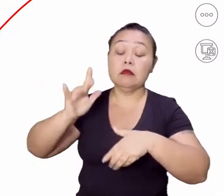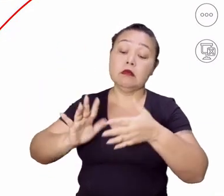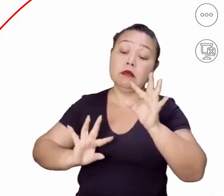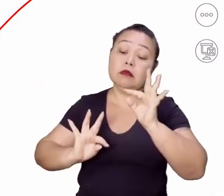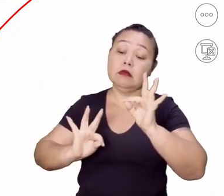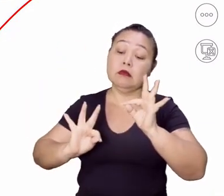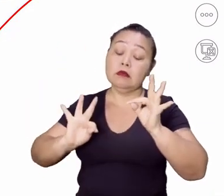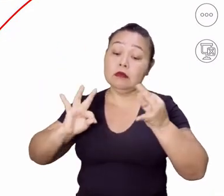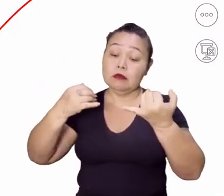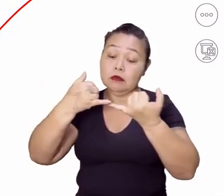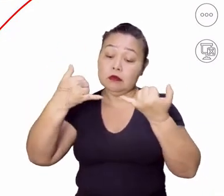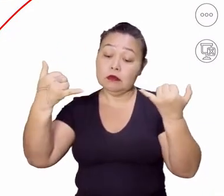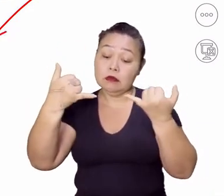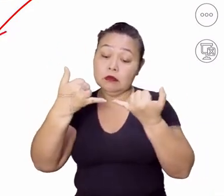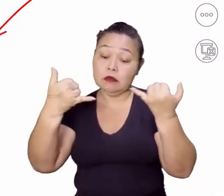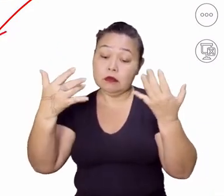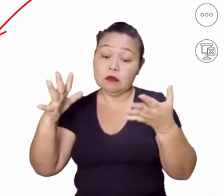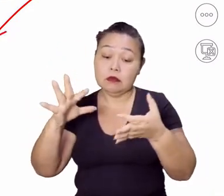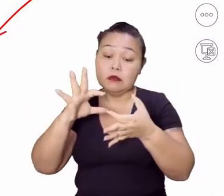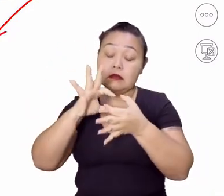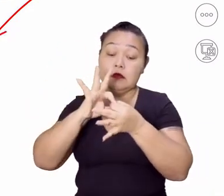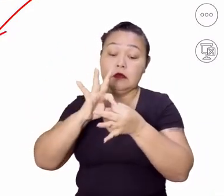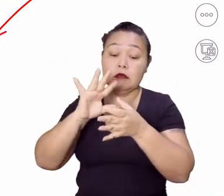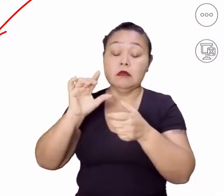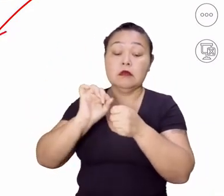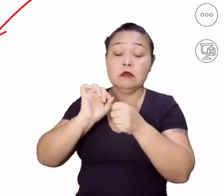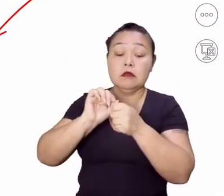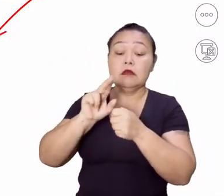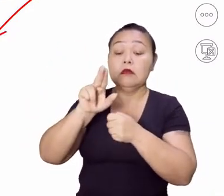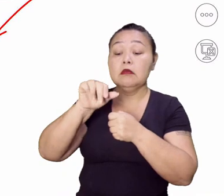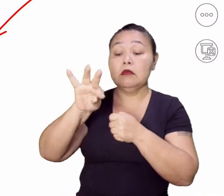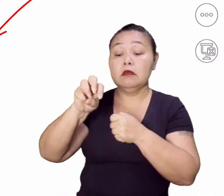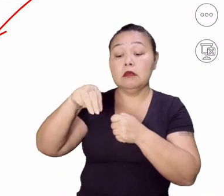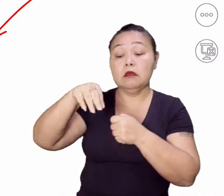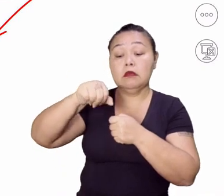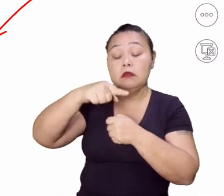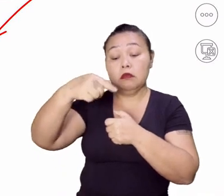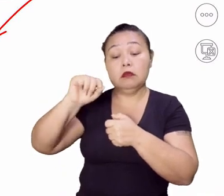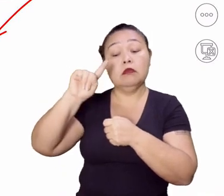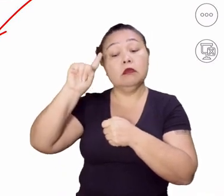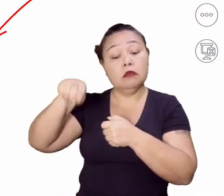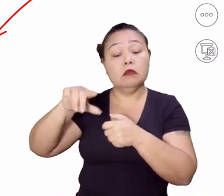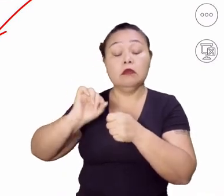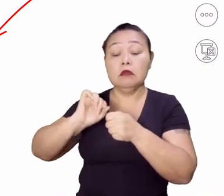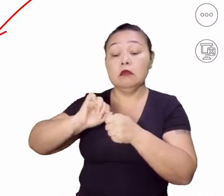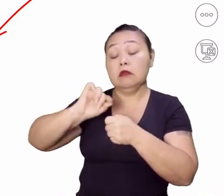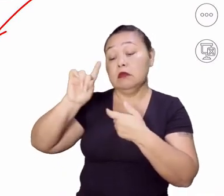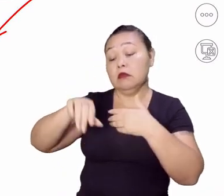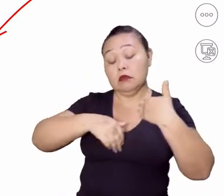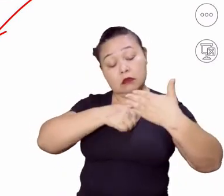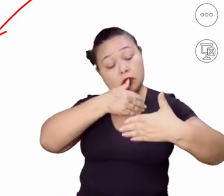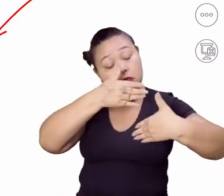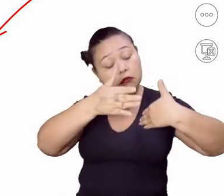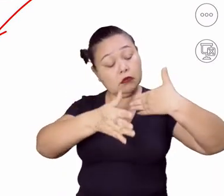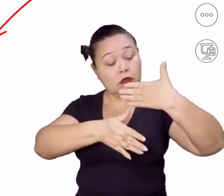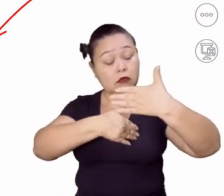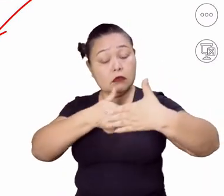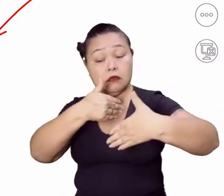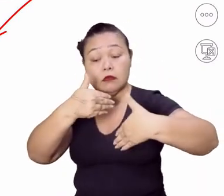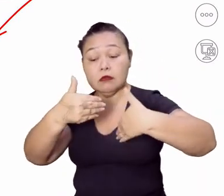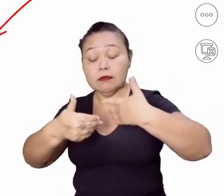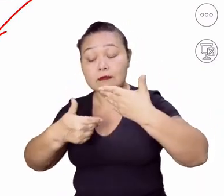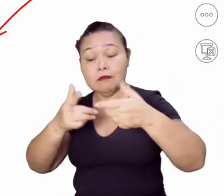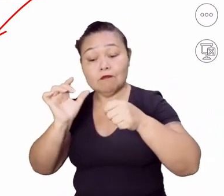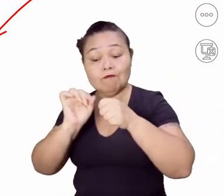É a automação, então, é uma marca da indústria 4.0, é a automação, os processos ficam